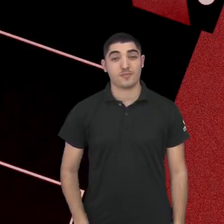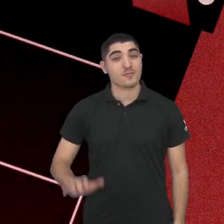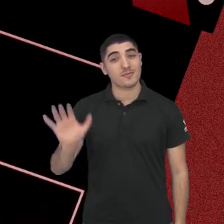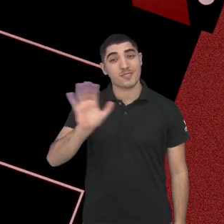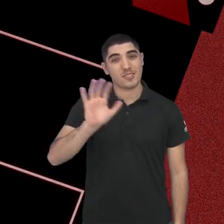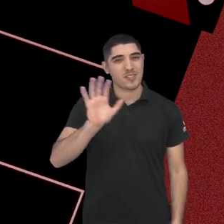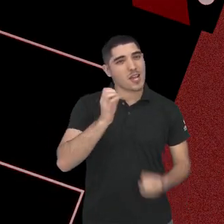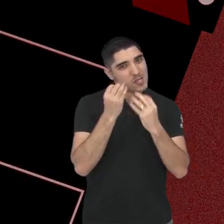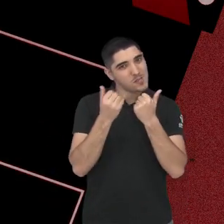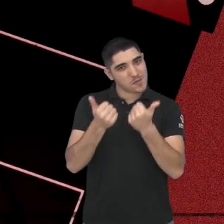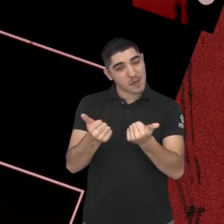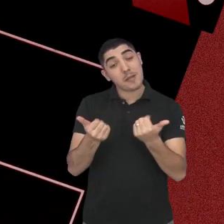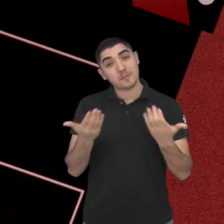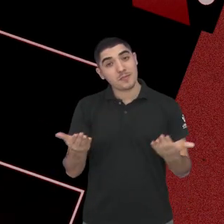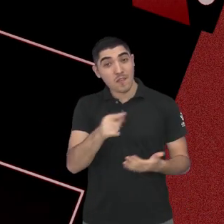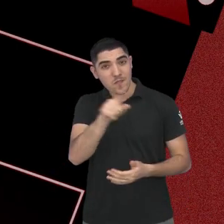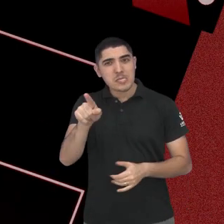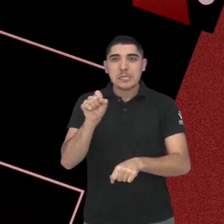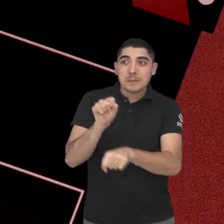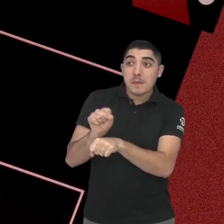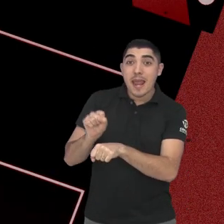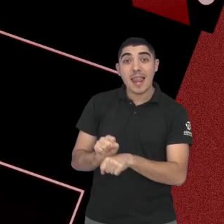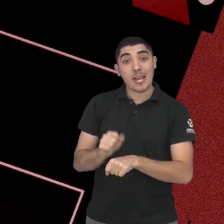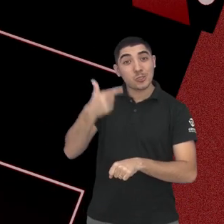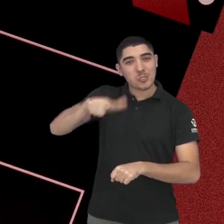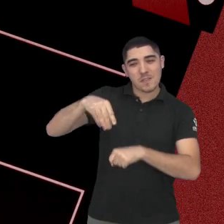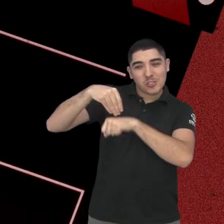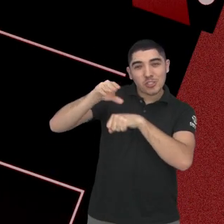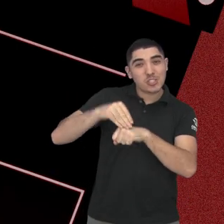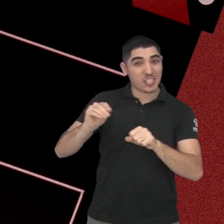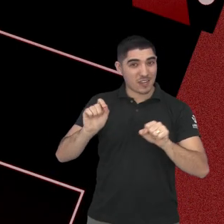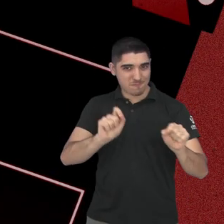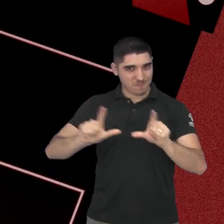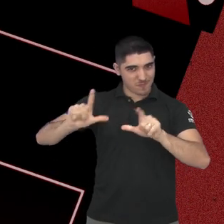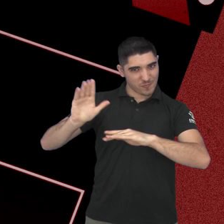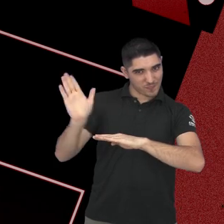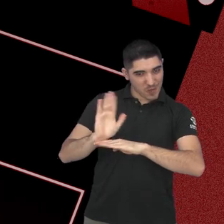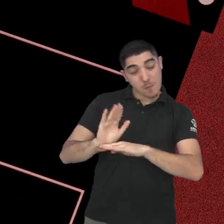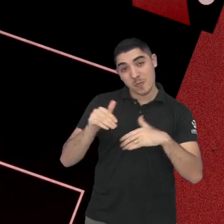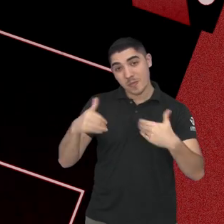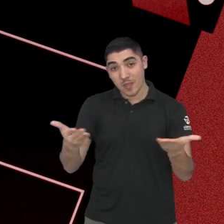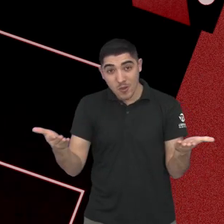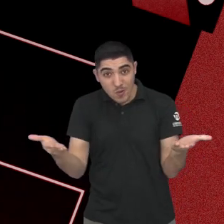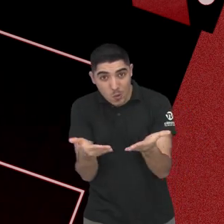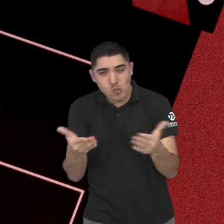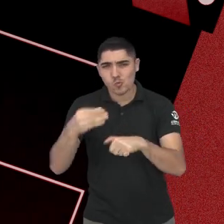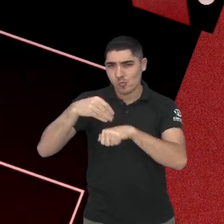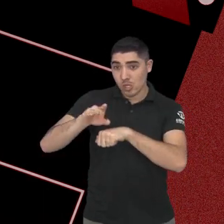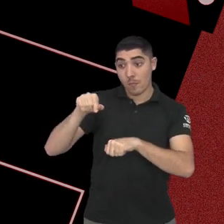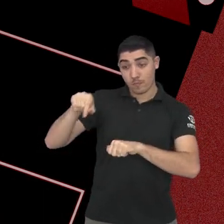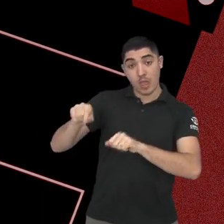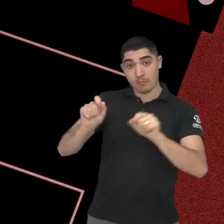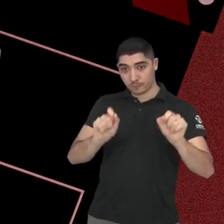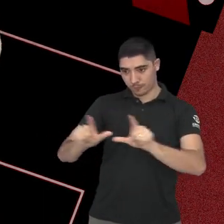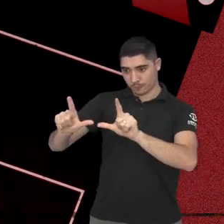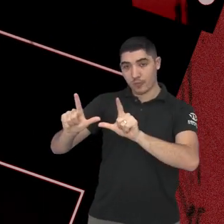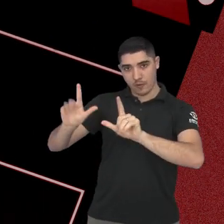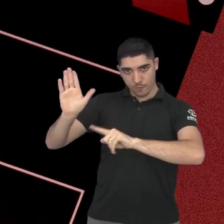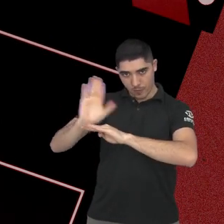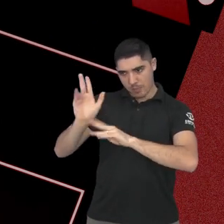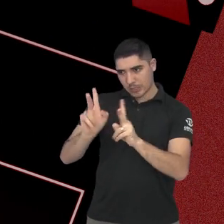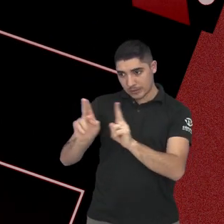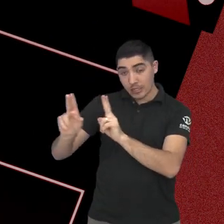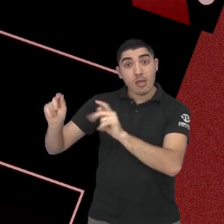Oi gente, tudo bem? Ansiosos para mais uma dica cinematográfica? Pois bem, hoje eu vou indicar uma série que dá para